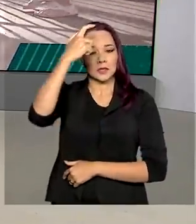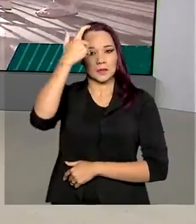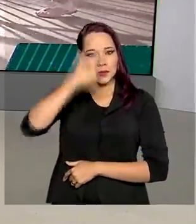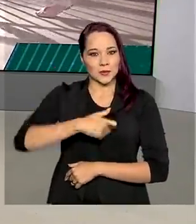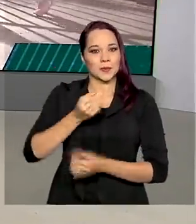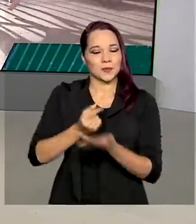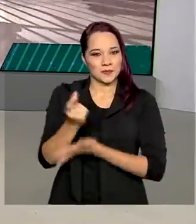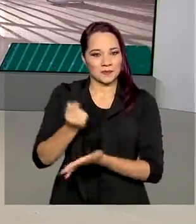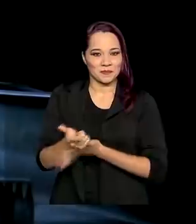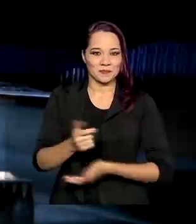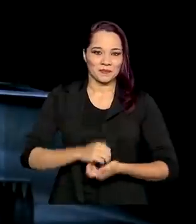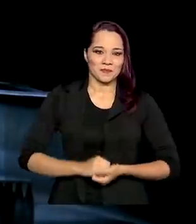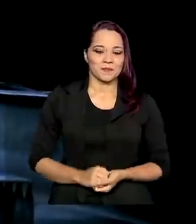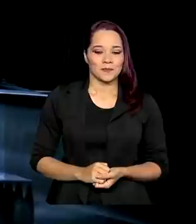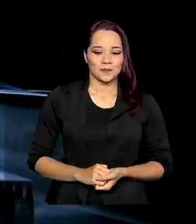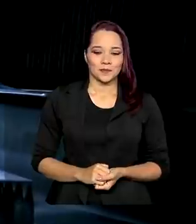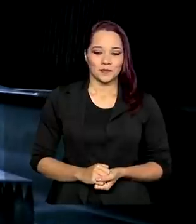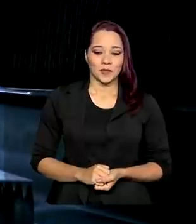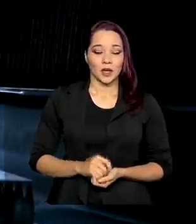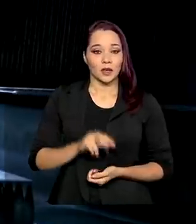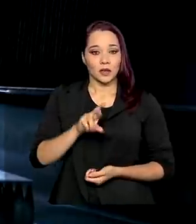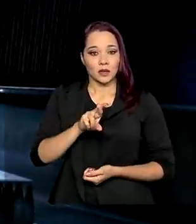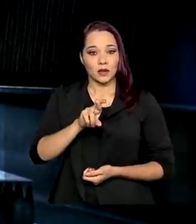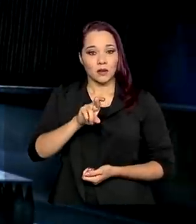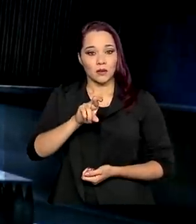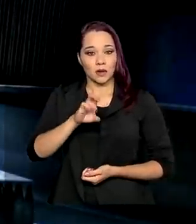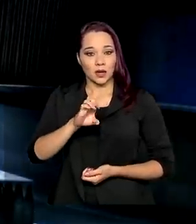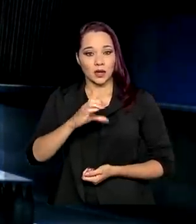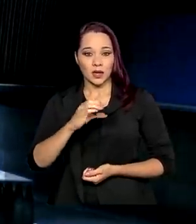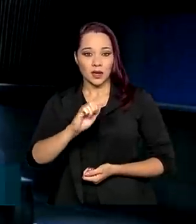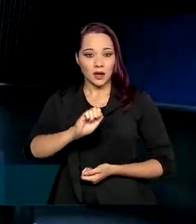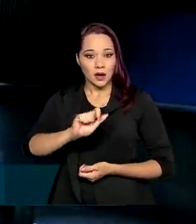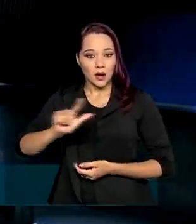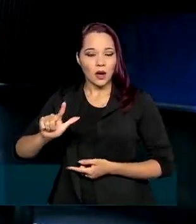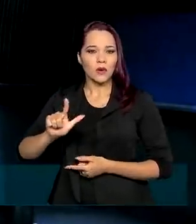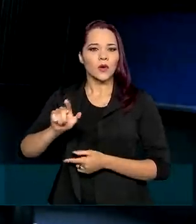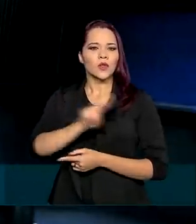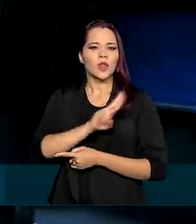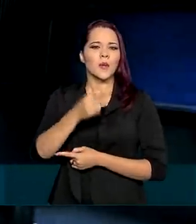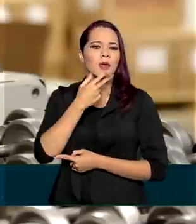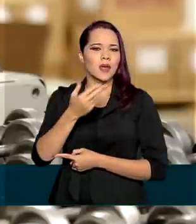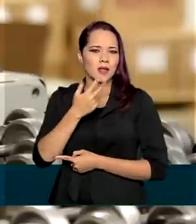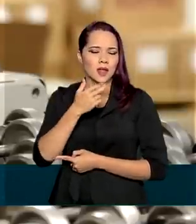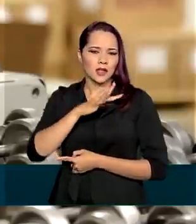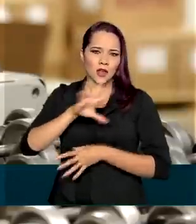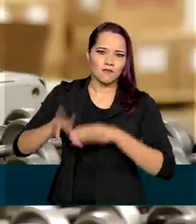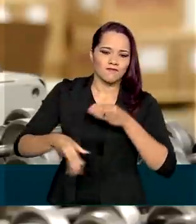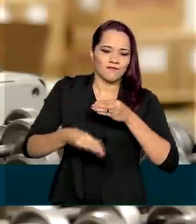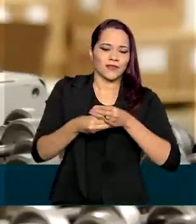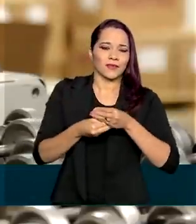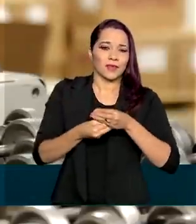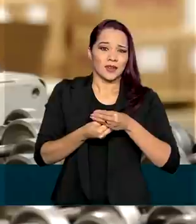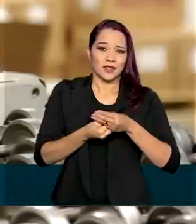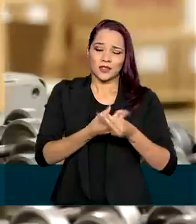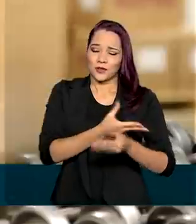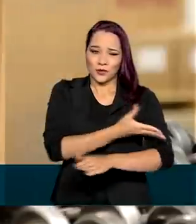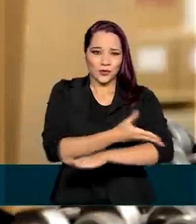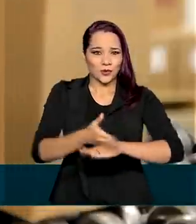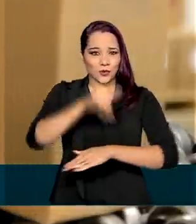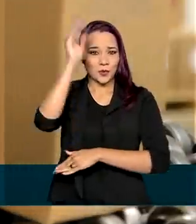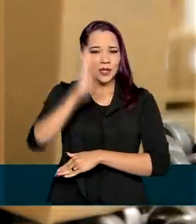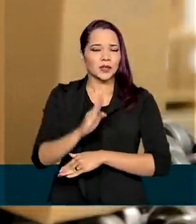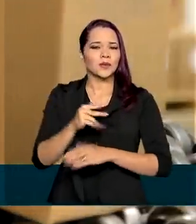consumidor. Recall, o termo em inglês já incorporado na vida de muitos brasileiros,